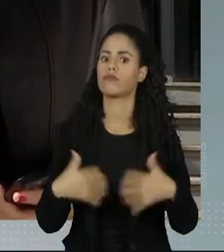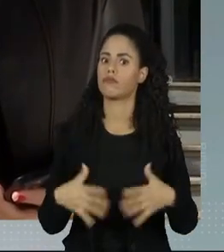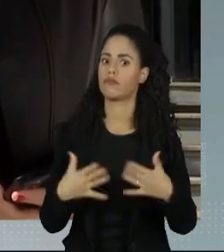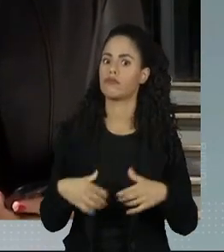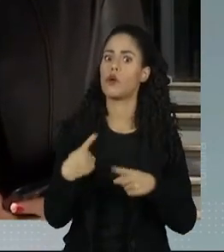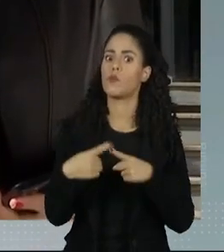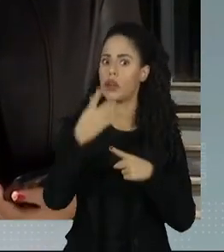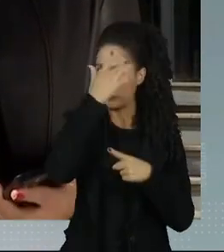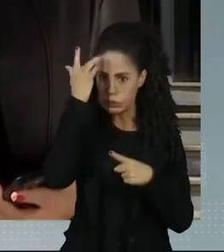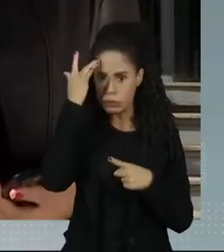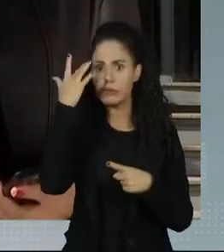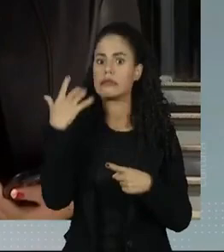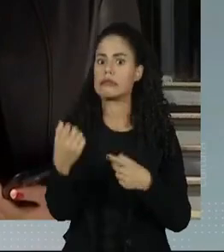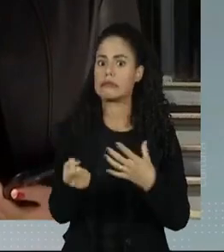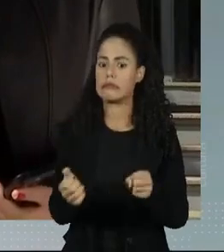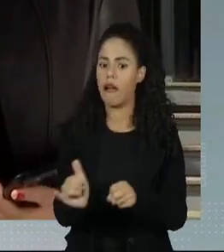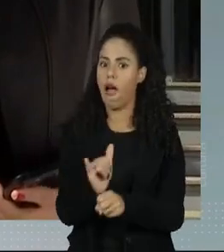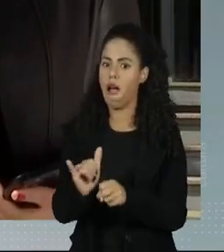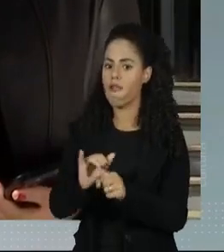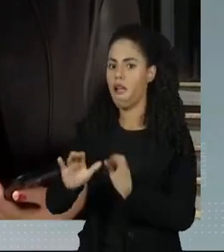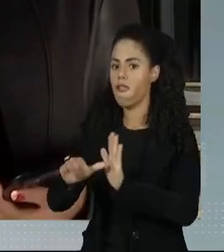tem gente querendo se aproveitar dessa situação. Obrigado.